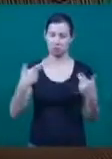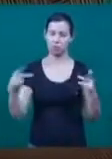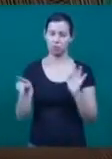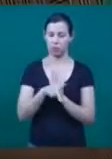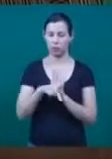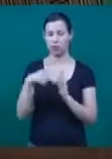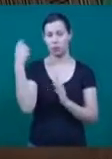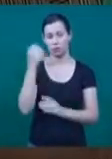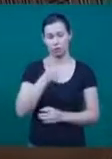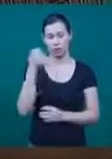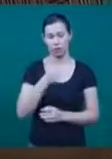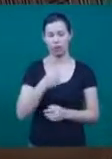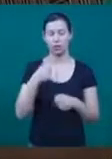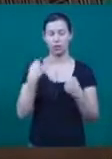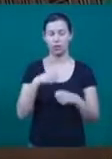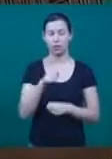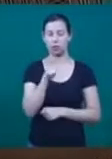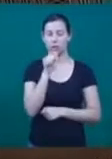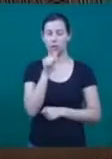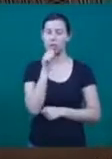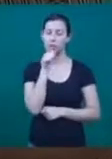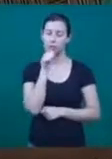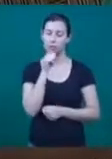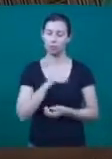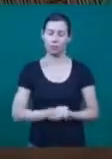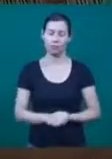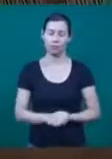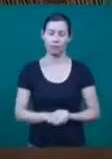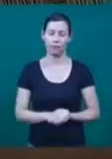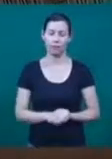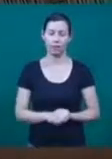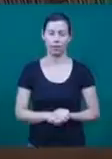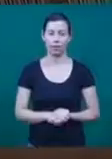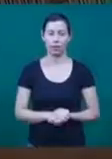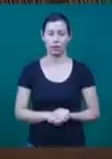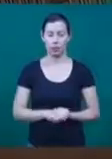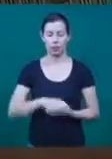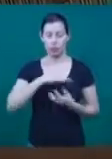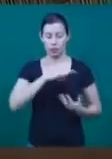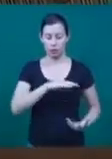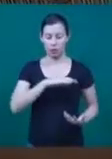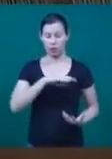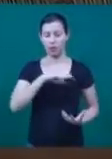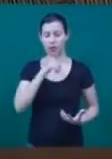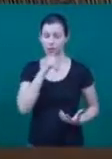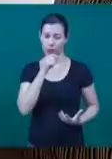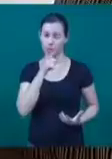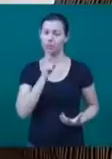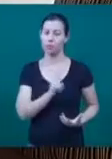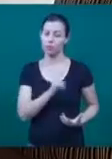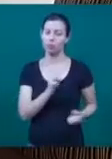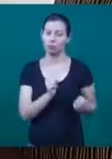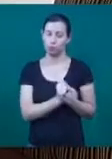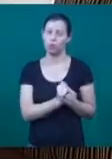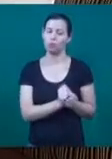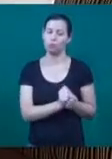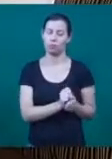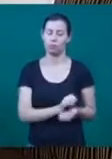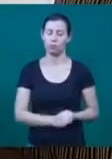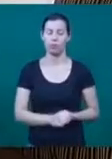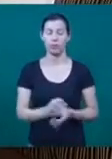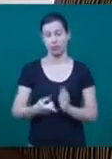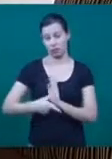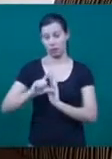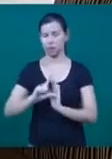muita água, mínimo de dois litros e meio de água por dia. Eu ando com a minha garrafinha de água. Antes disso, eu já tomava muita água,